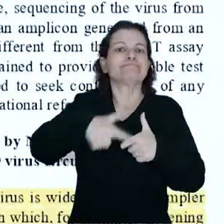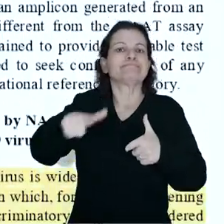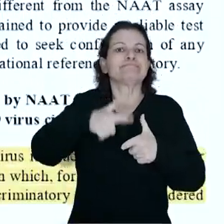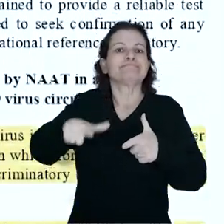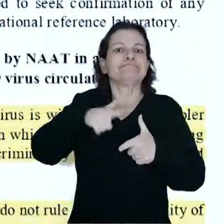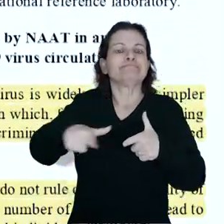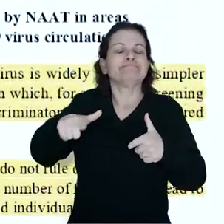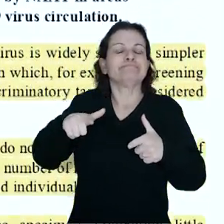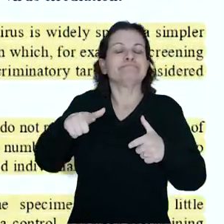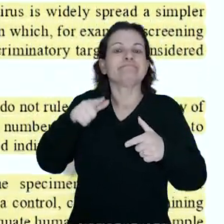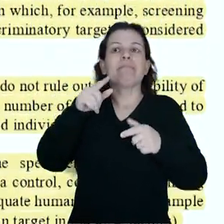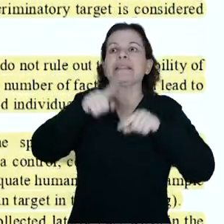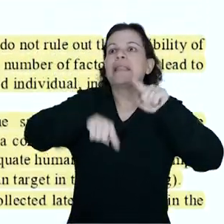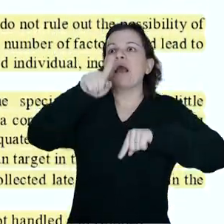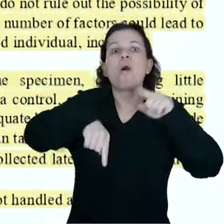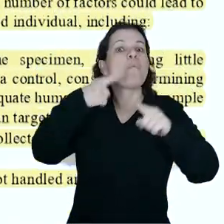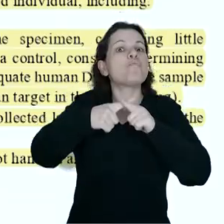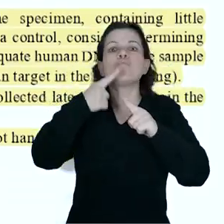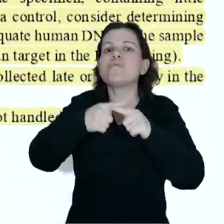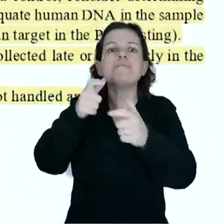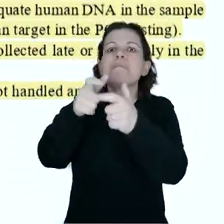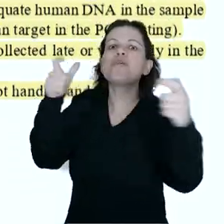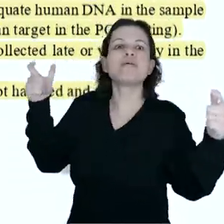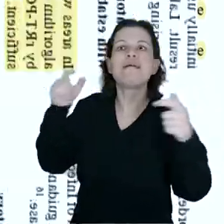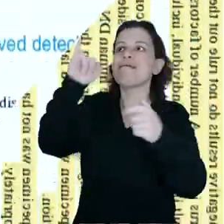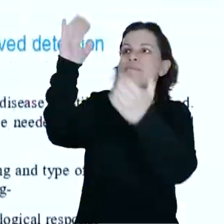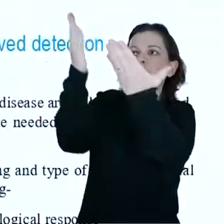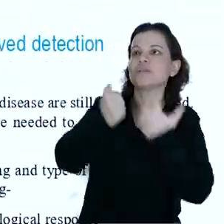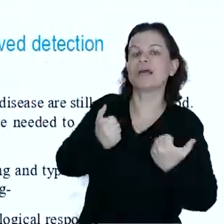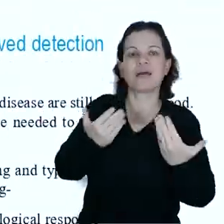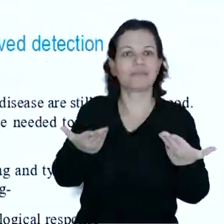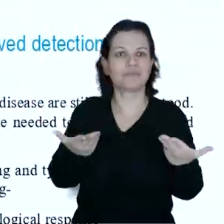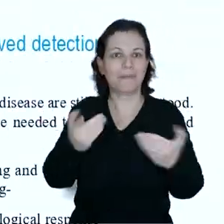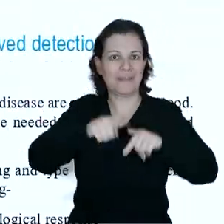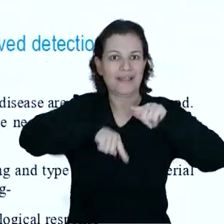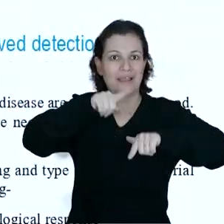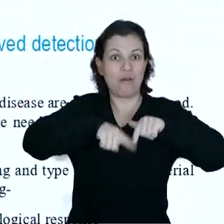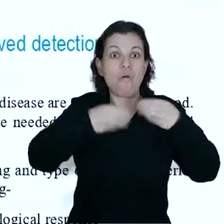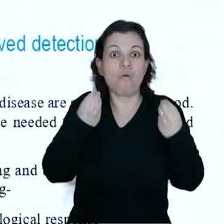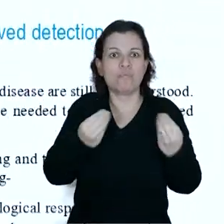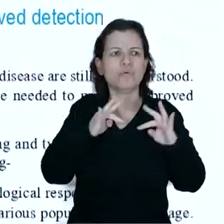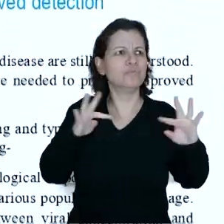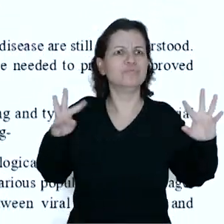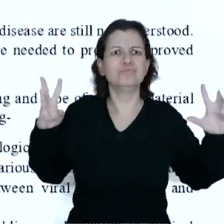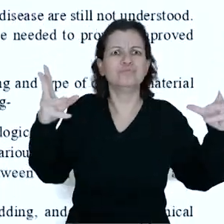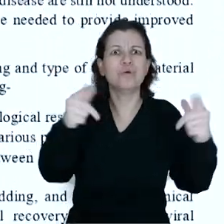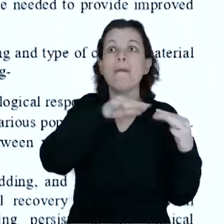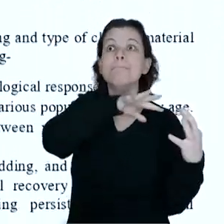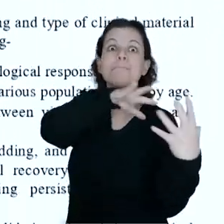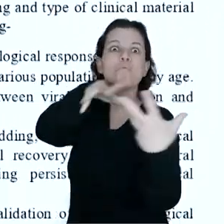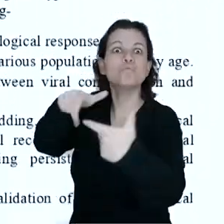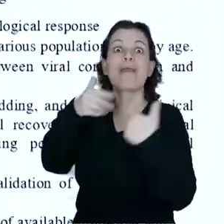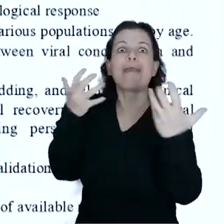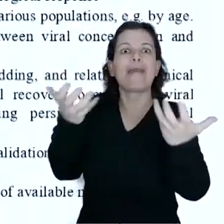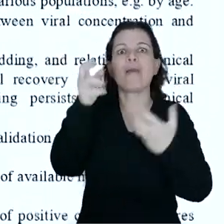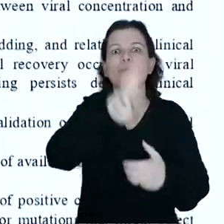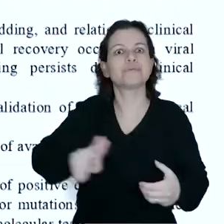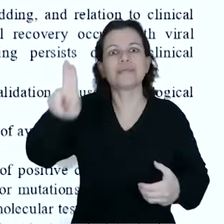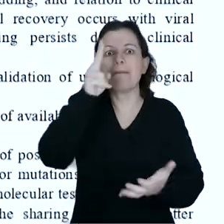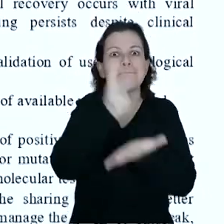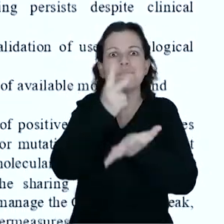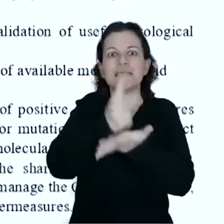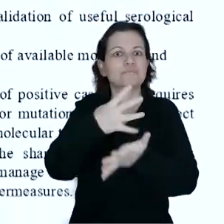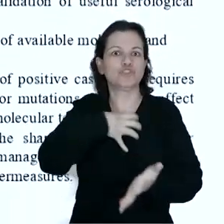problemas com insumos, uma vez que todos esses insumos são importados e que todo mundo quer